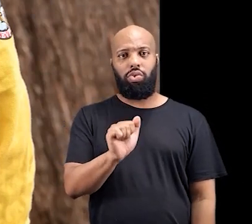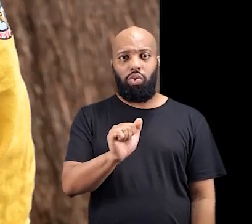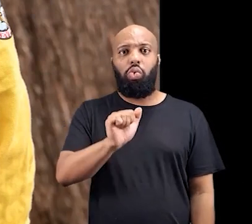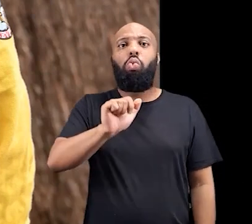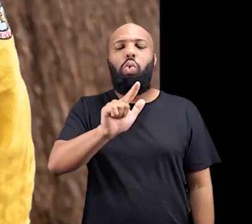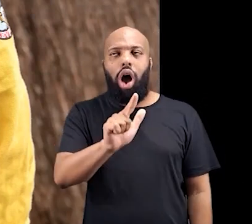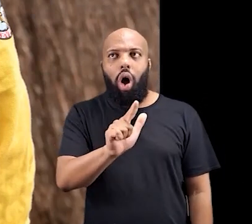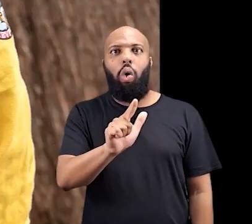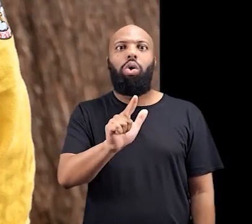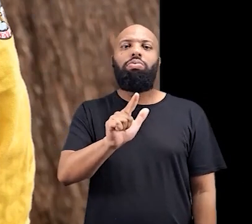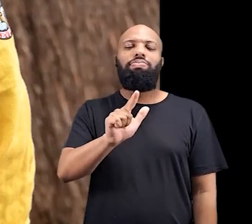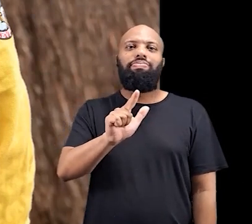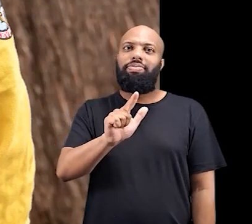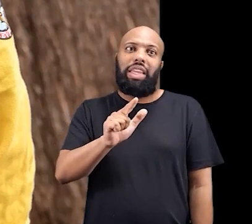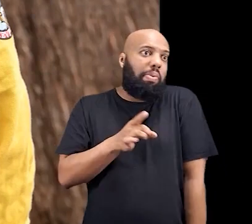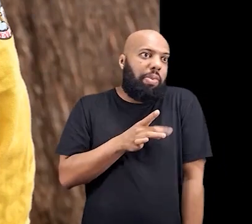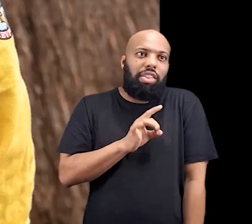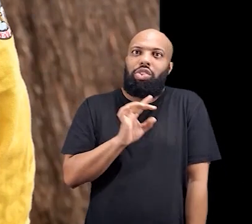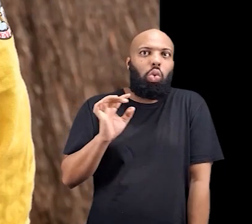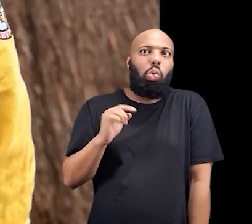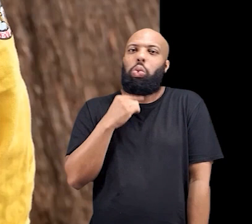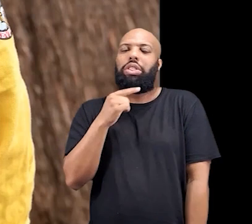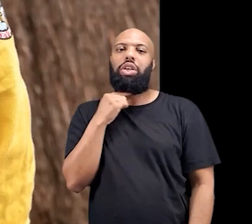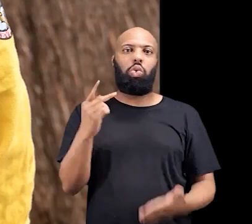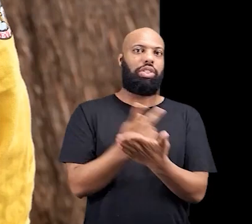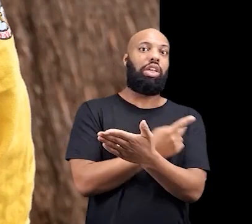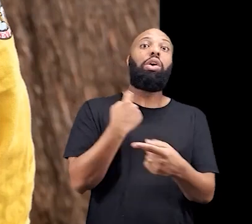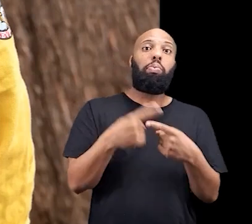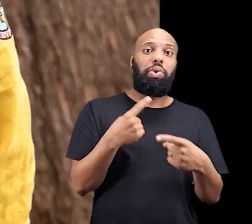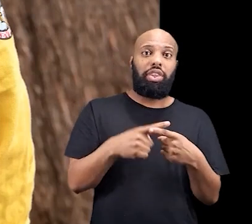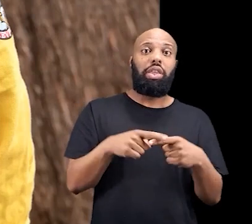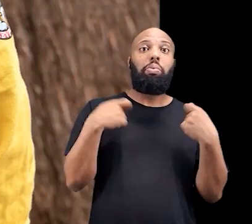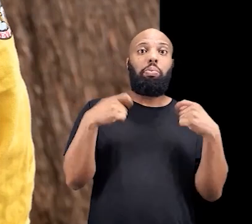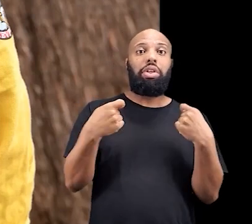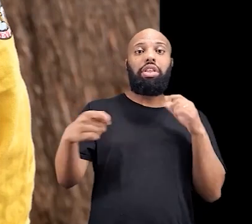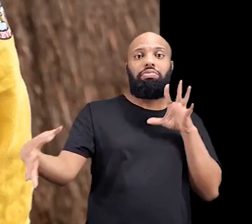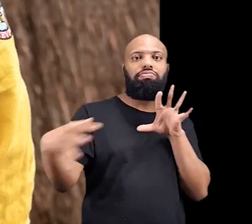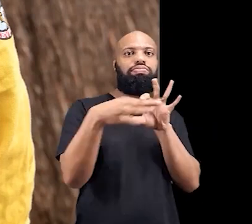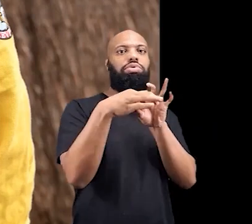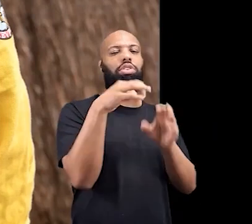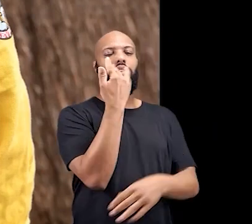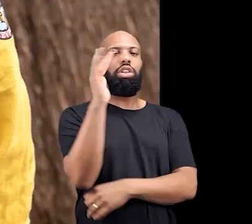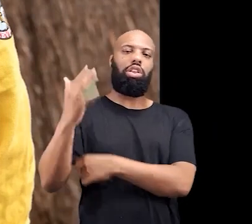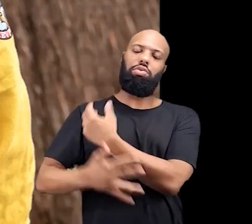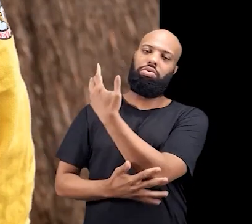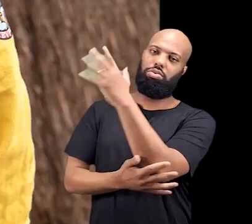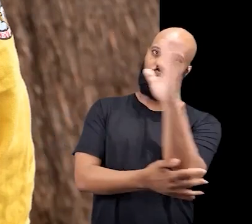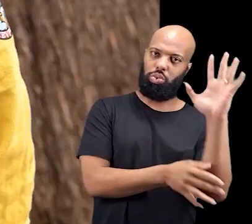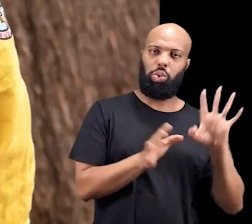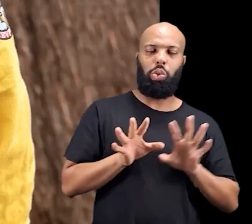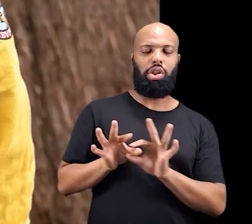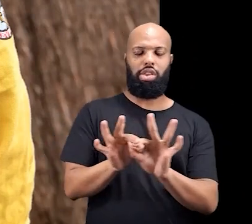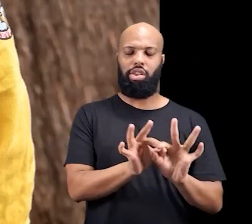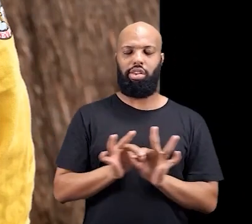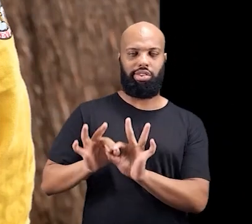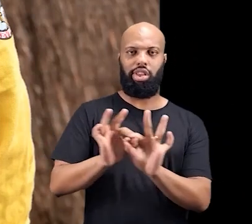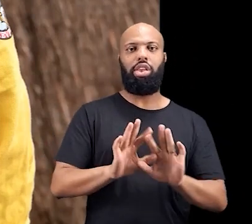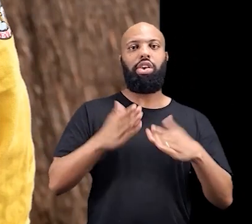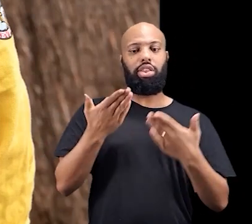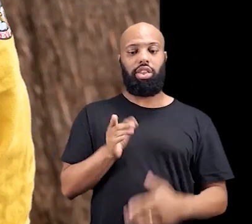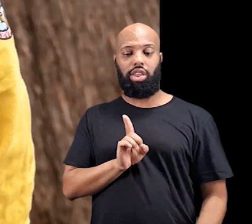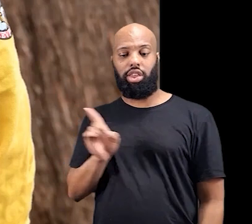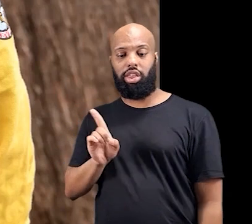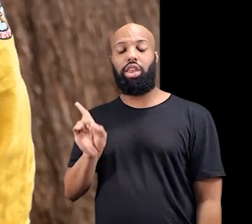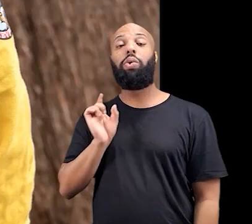ritual, eles tivessem medo do o ritual, porque o ritual precisa acontecer num fluxo de harmonia com a natureza. Então,